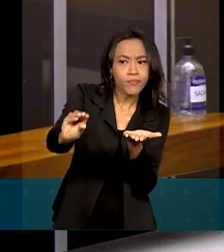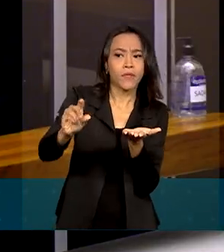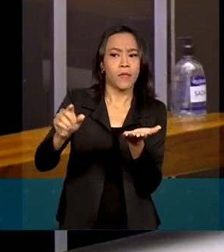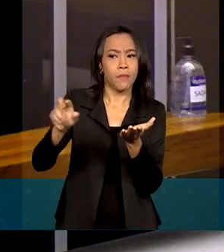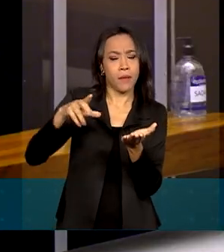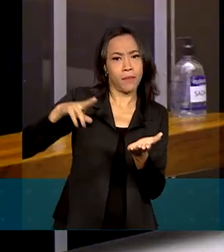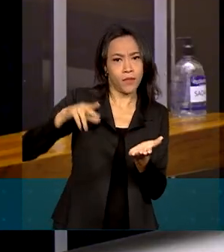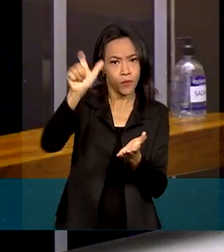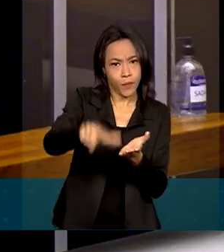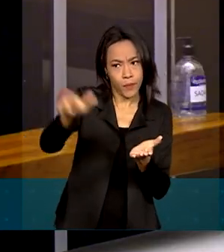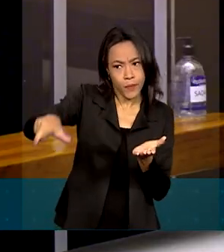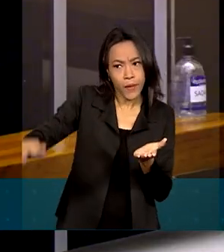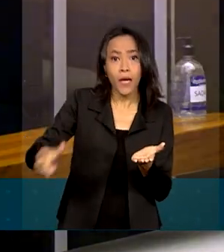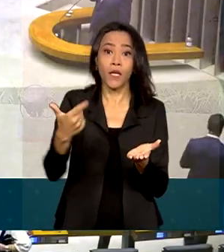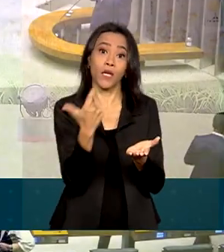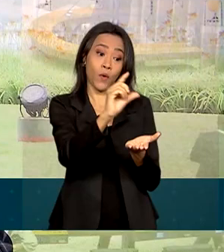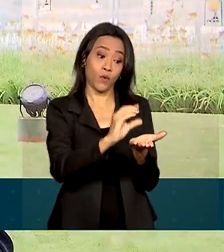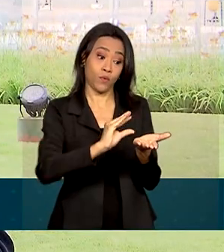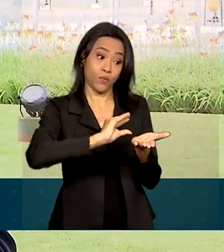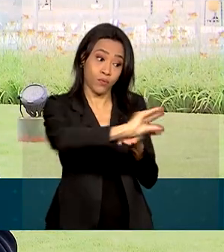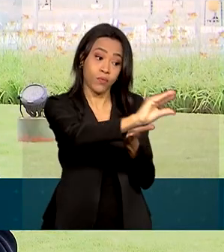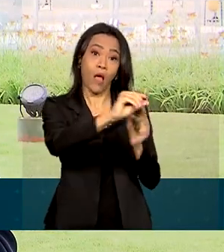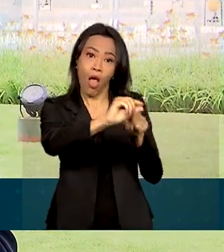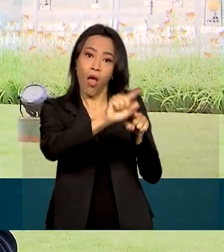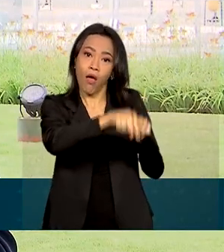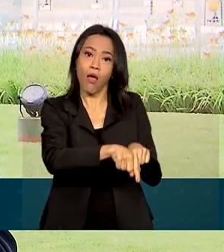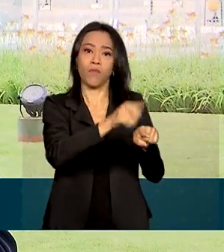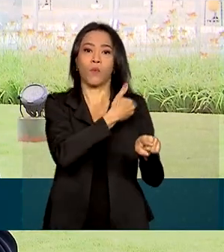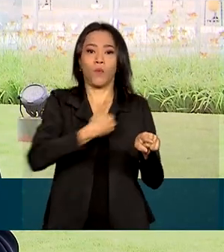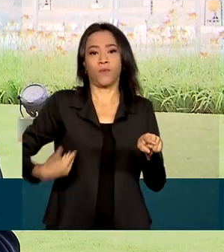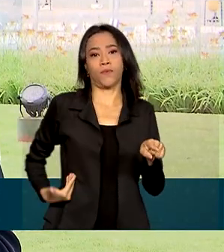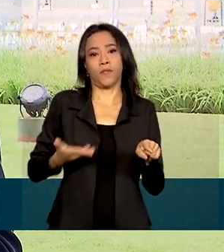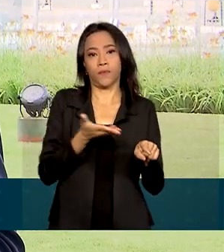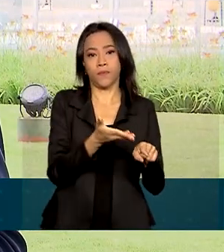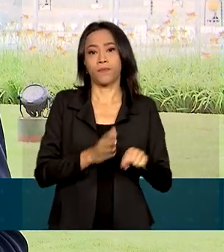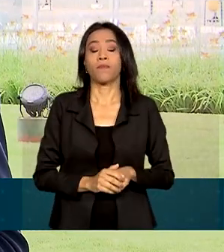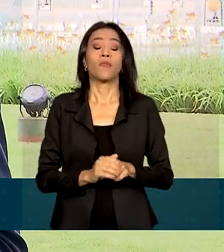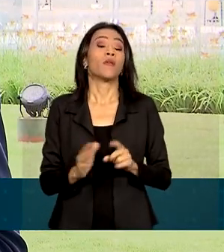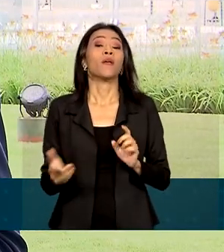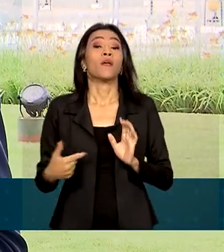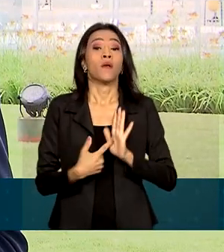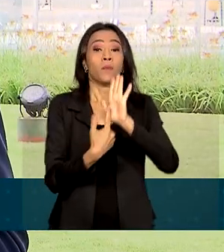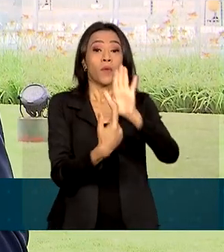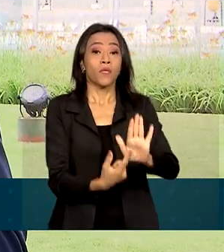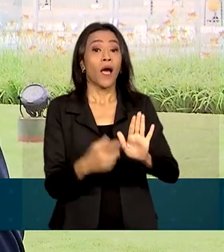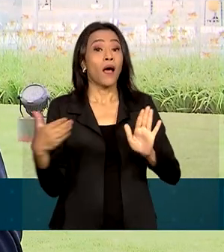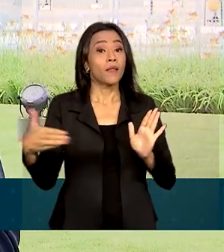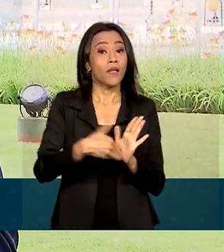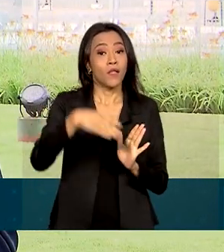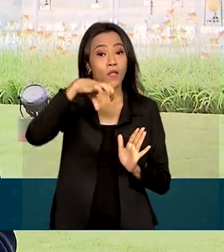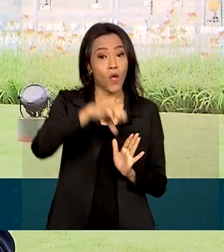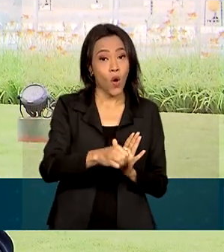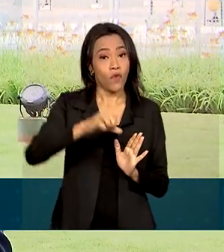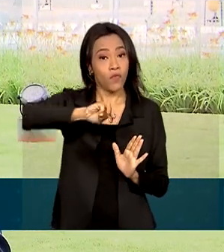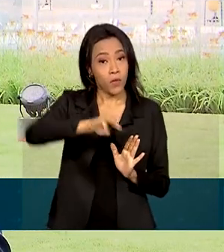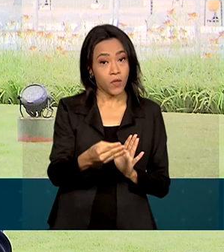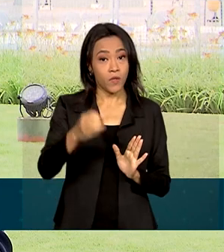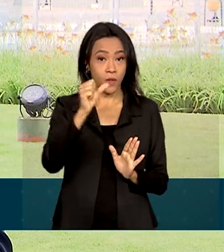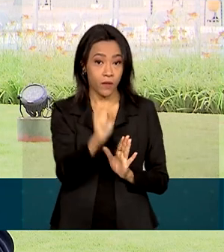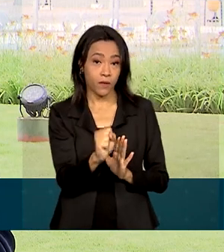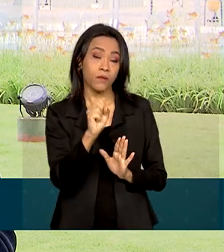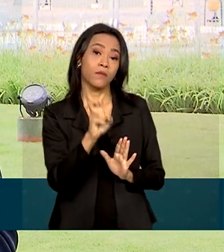outra parte retorna para o governo. O relator ainda poderá apresentar até R$ 9,85 bilhões